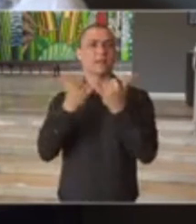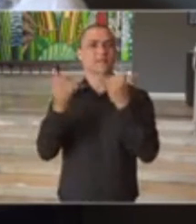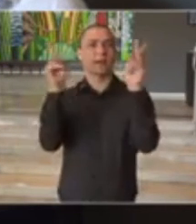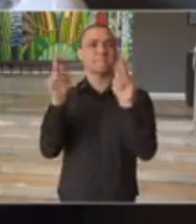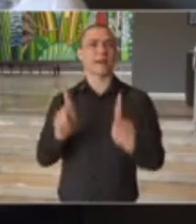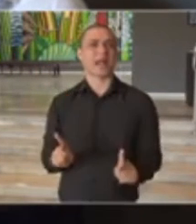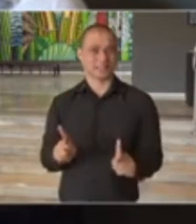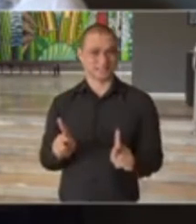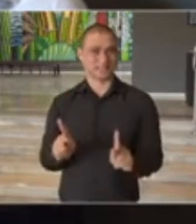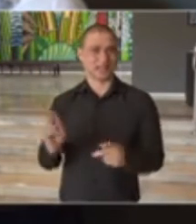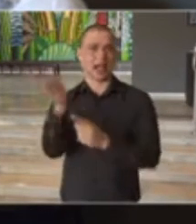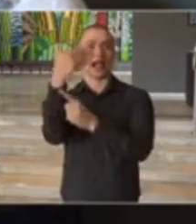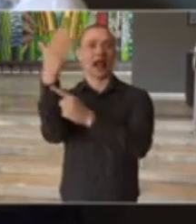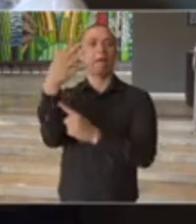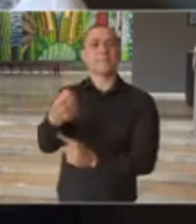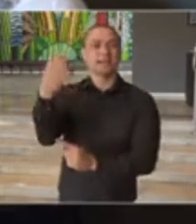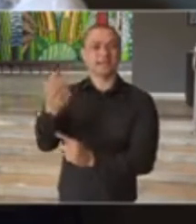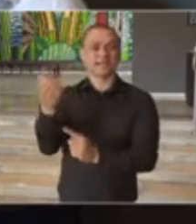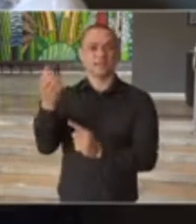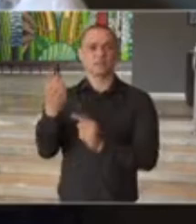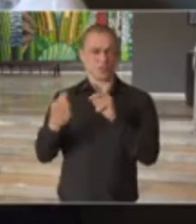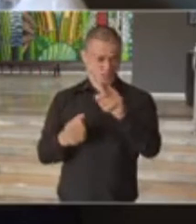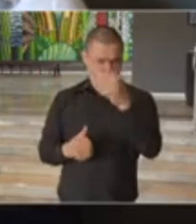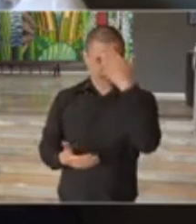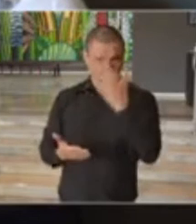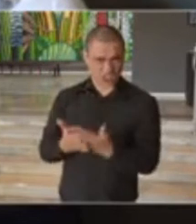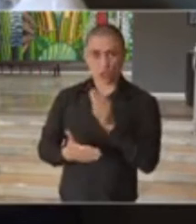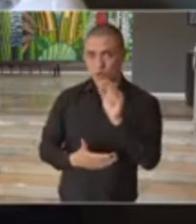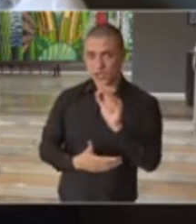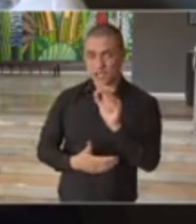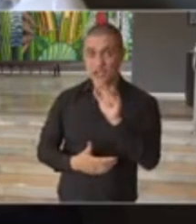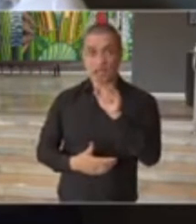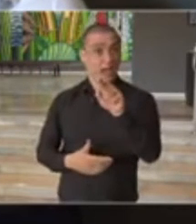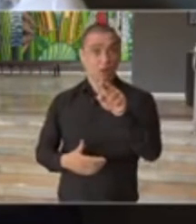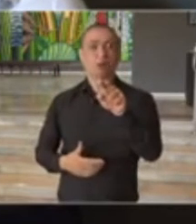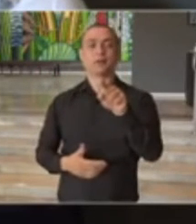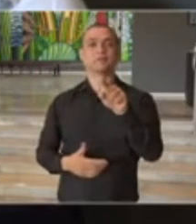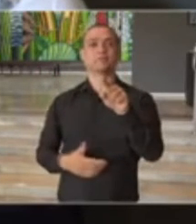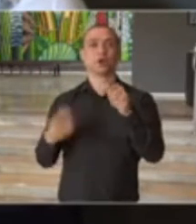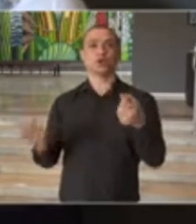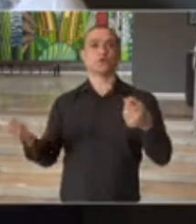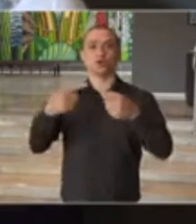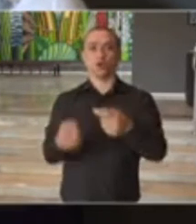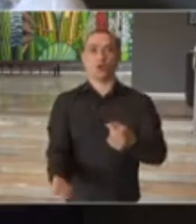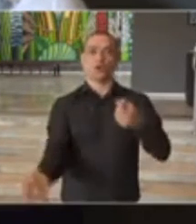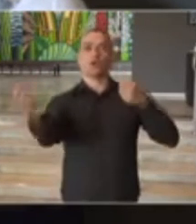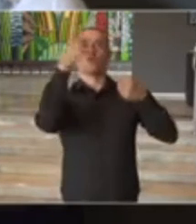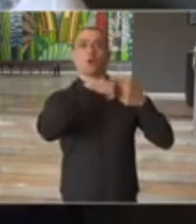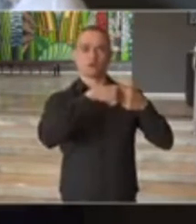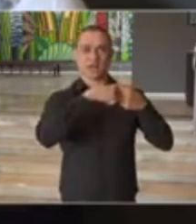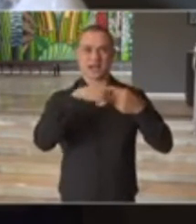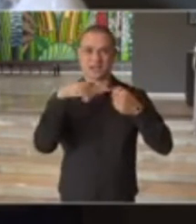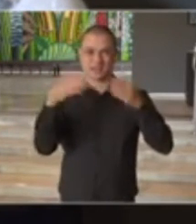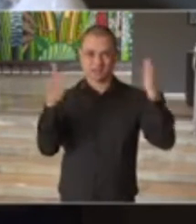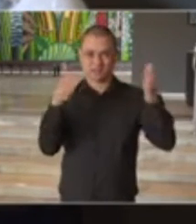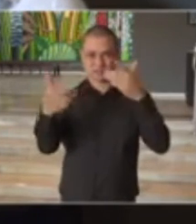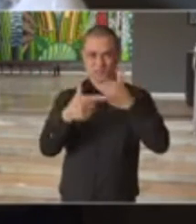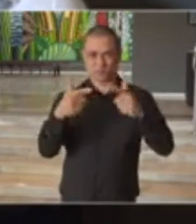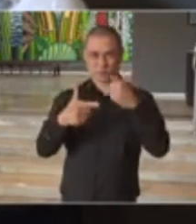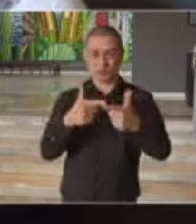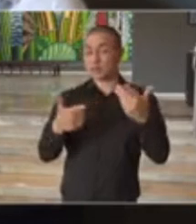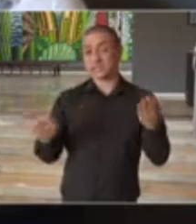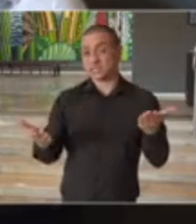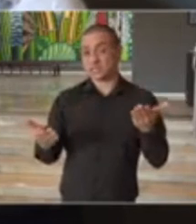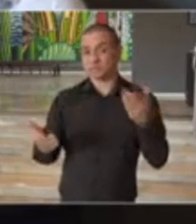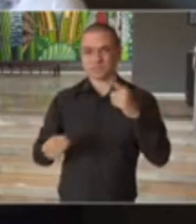foi hasteada a bandeira branca. O senhor acredita que possa haver aí um retrocesso neste cenário e